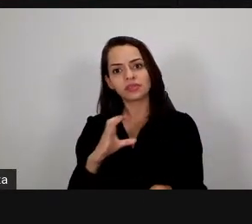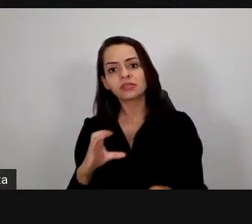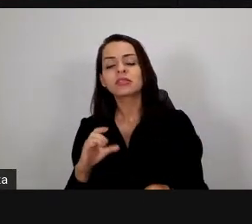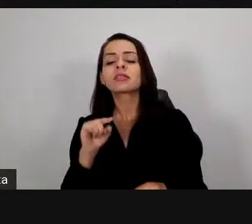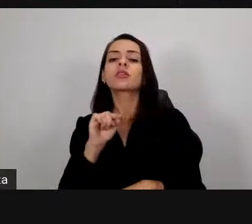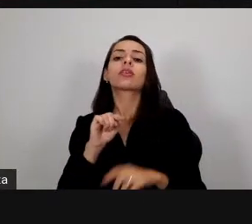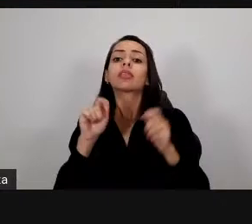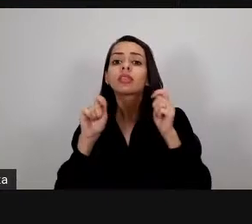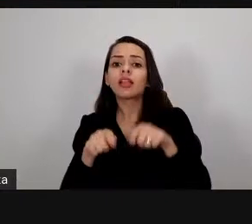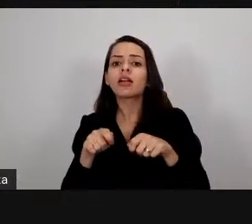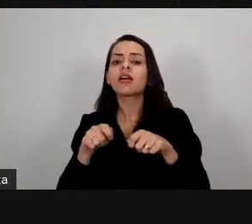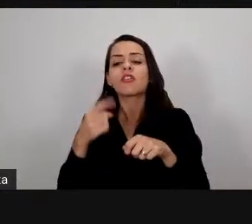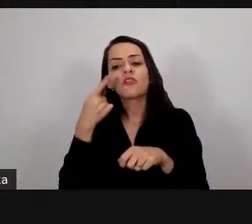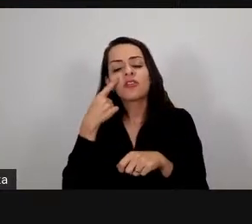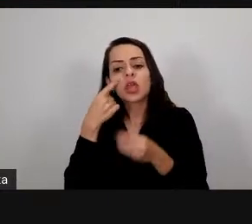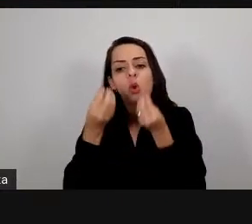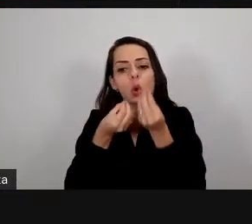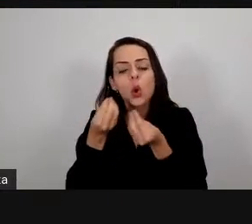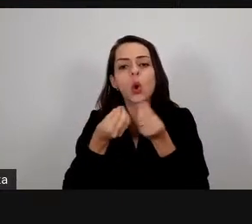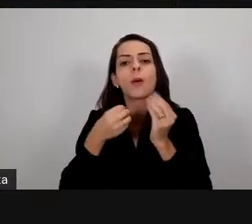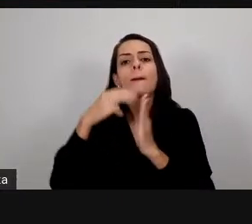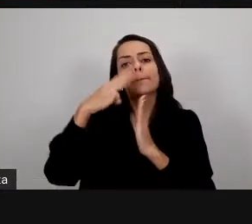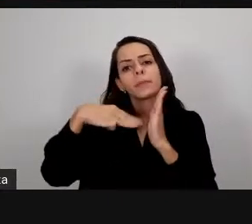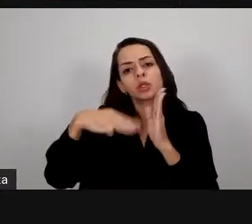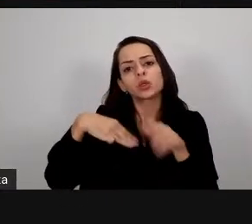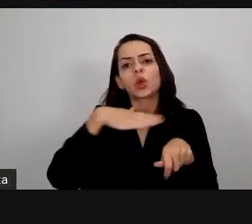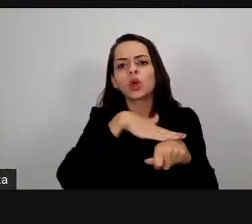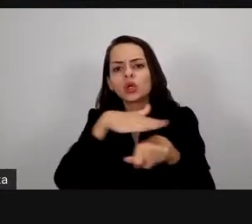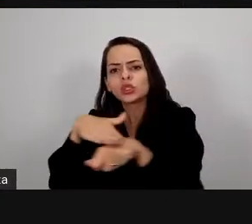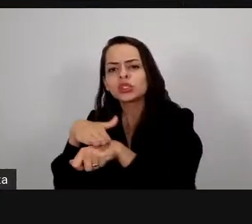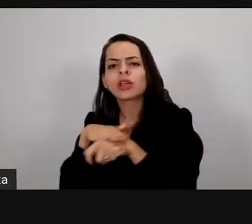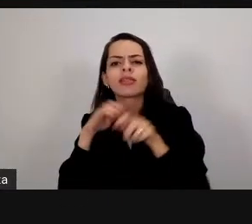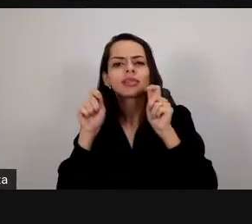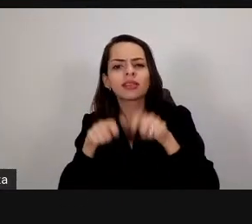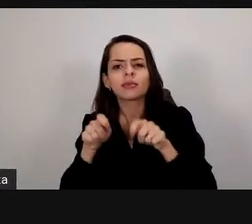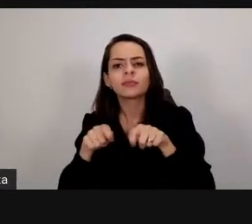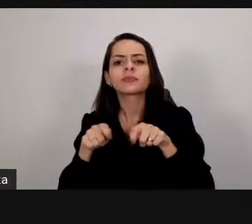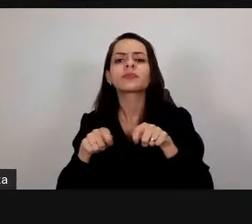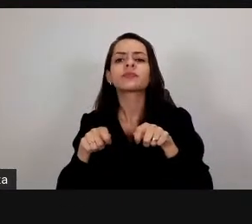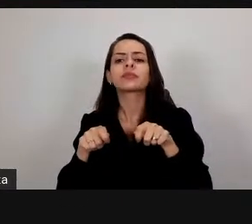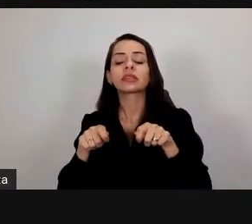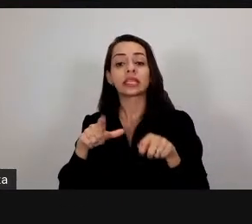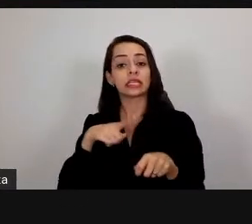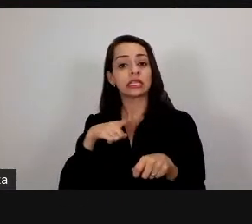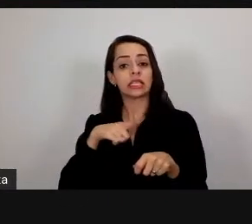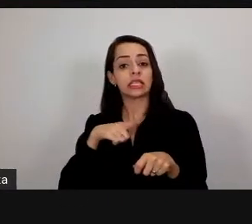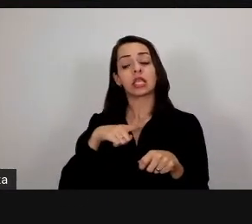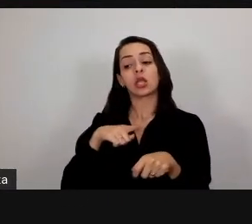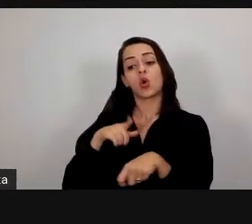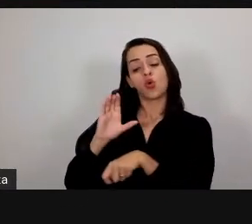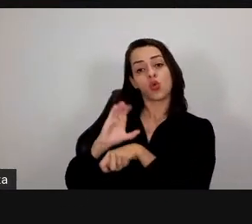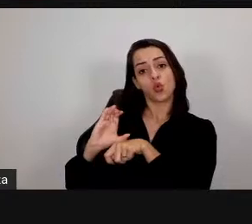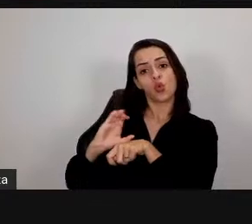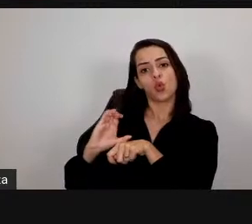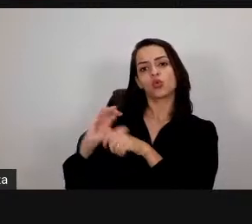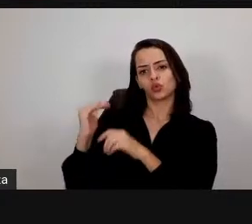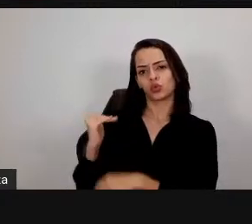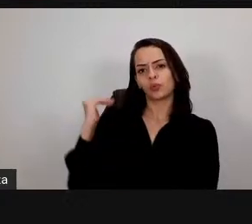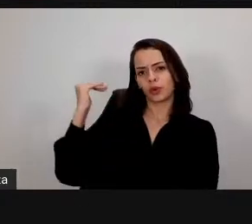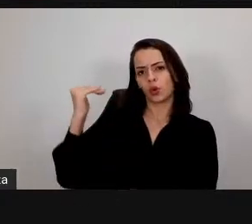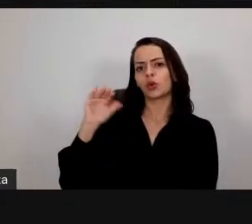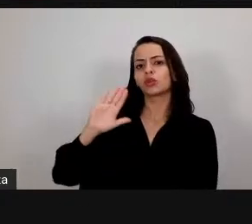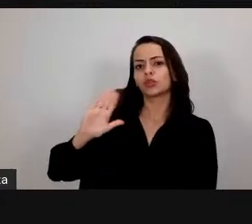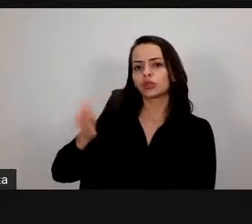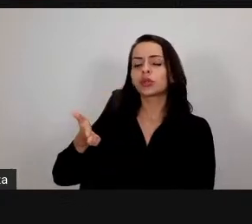trabalhar com as metodologias ativas né eu digo isso por experiência própria inclusive no ensino superior eu estou agora com um projeto